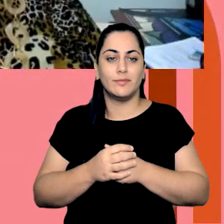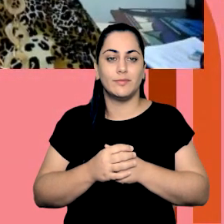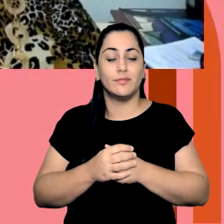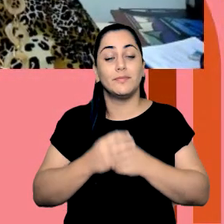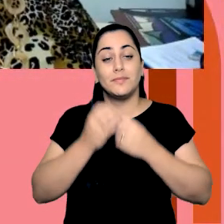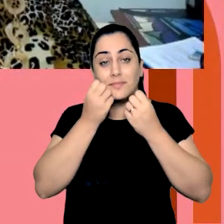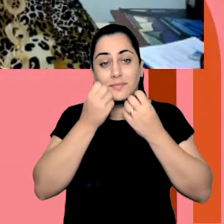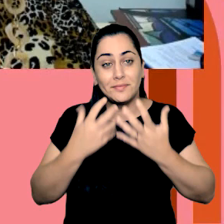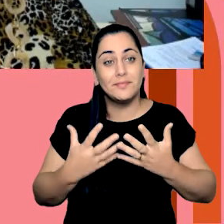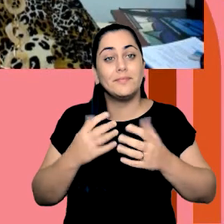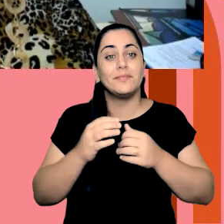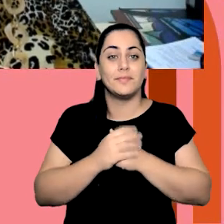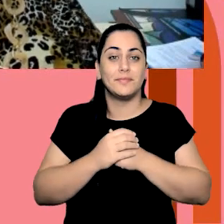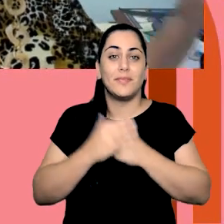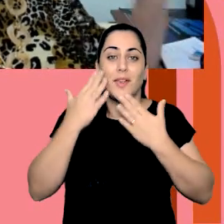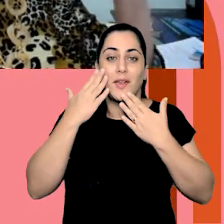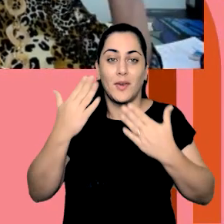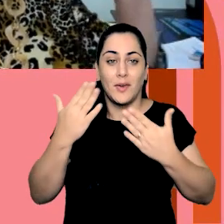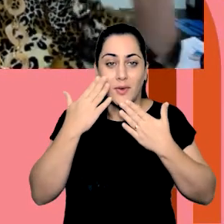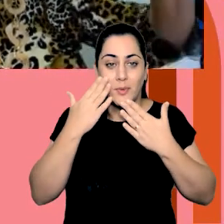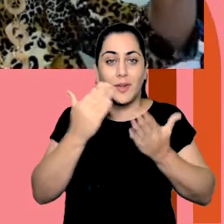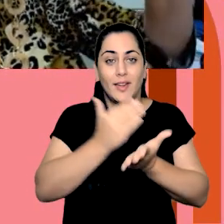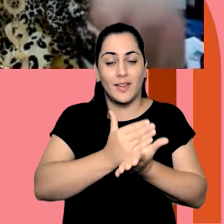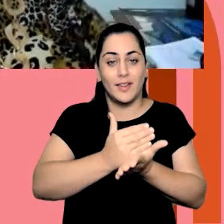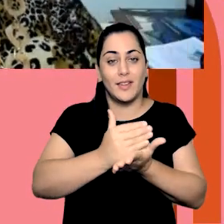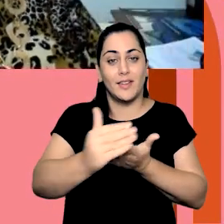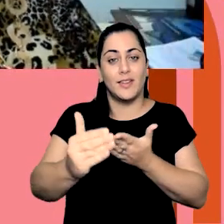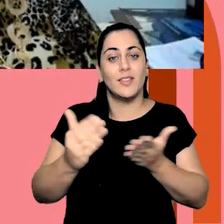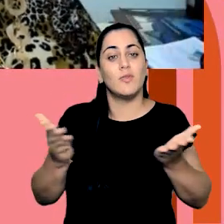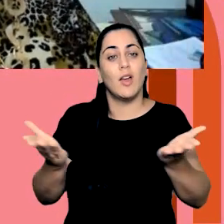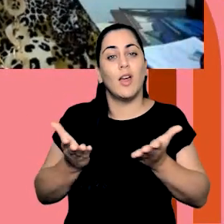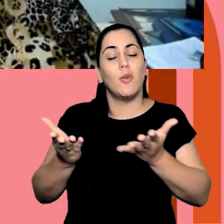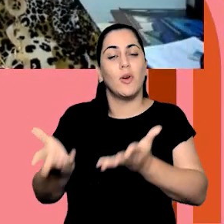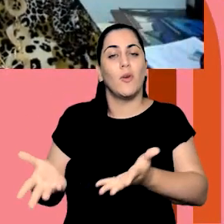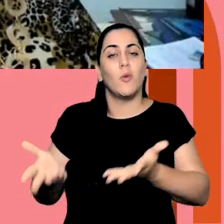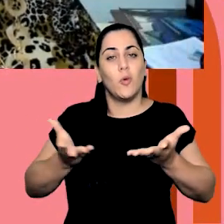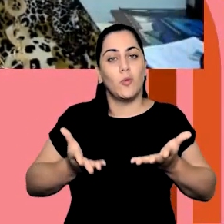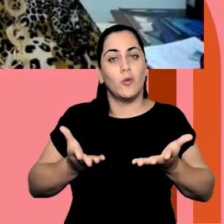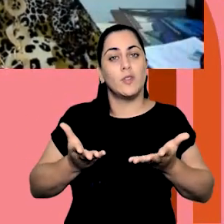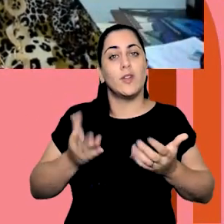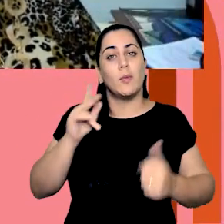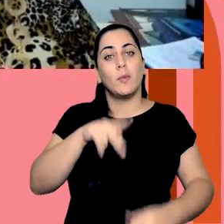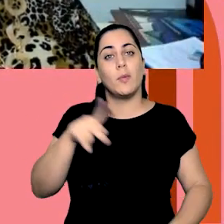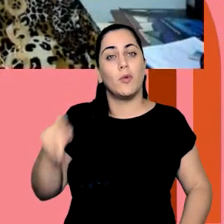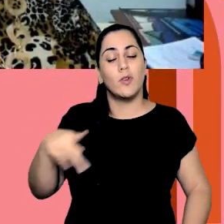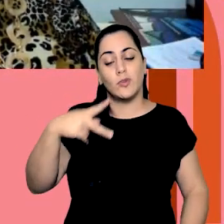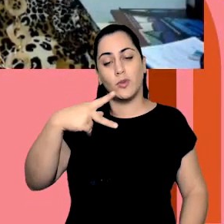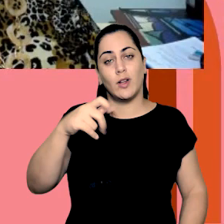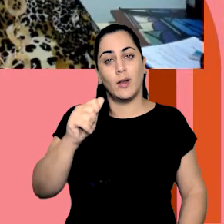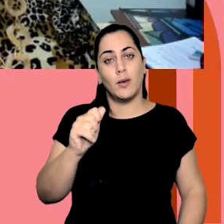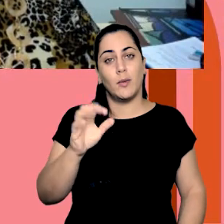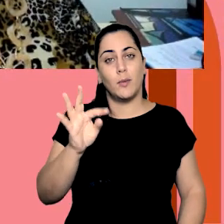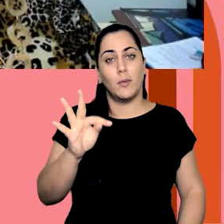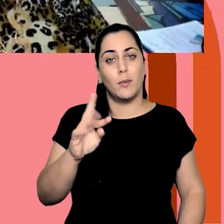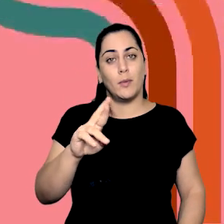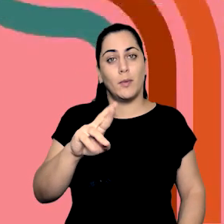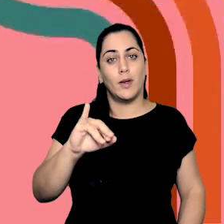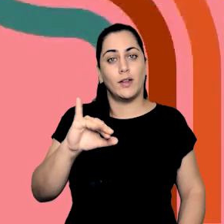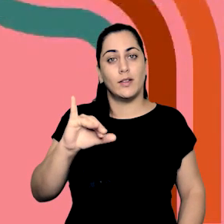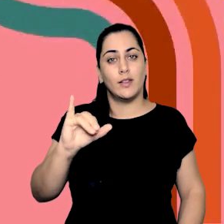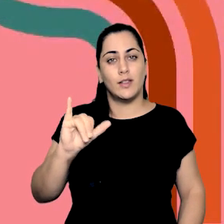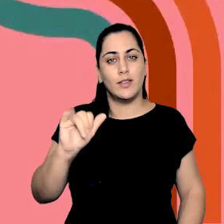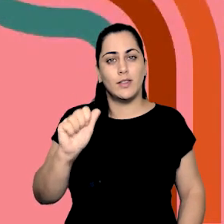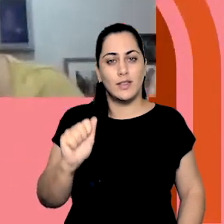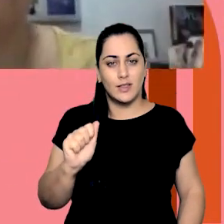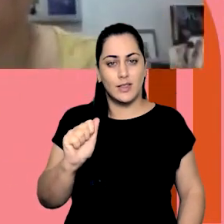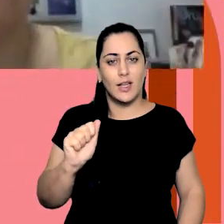Bem, muito obrigada por esse início. Agora eu gostaria de convidar a professora Patrícia Gama, a atual